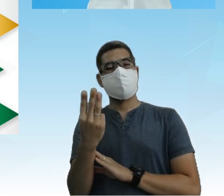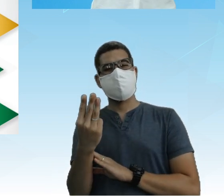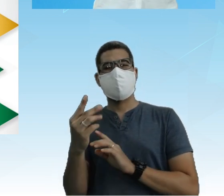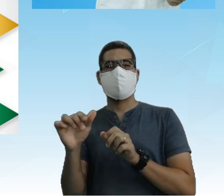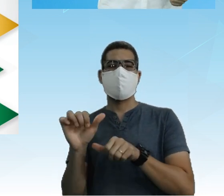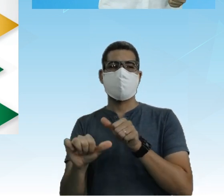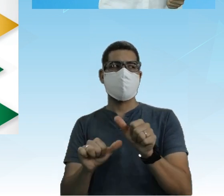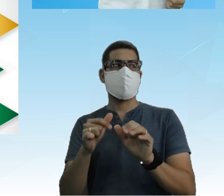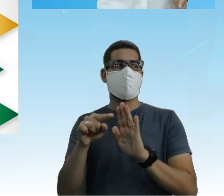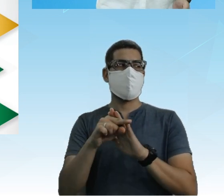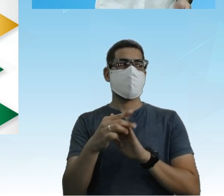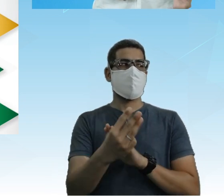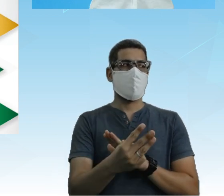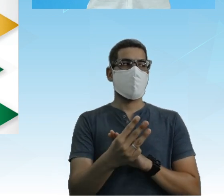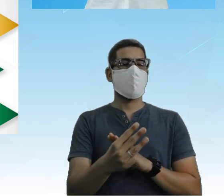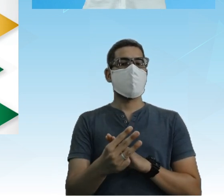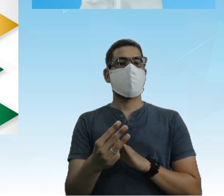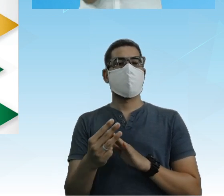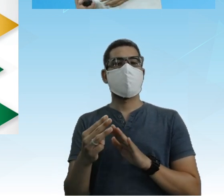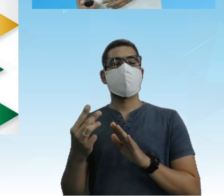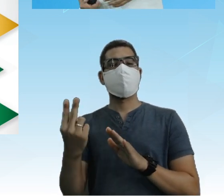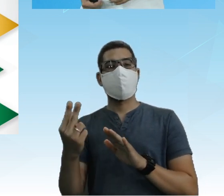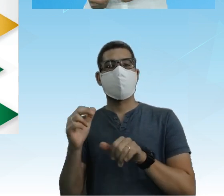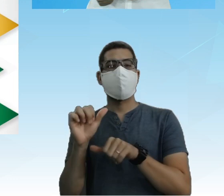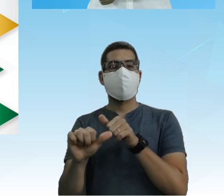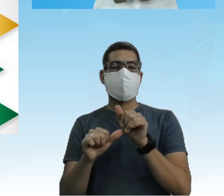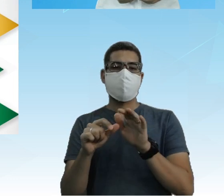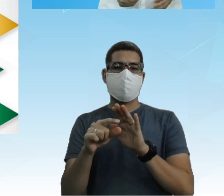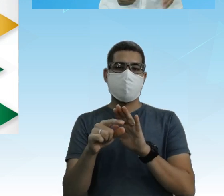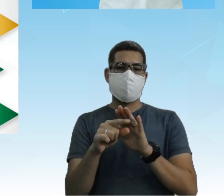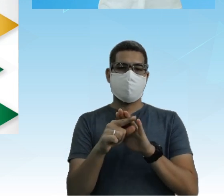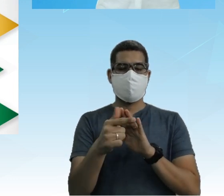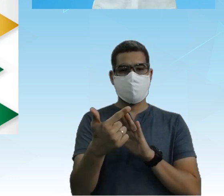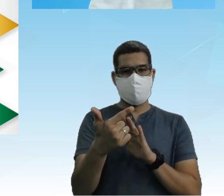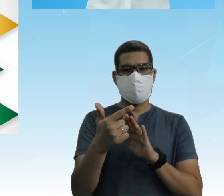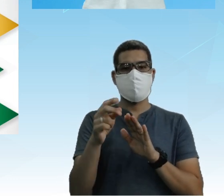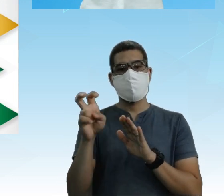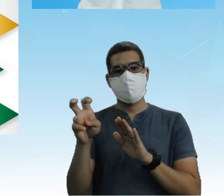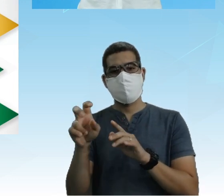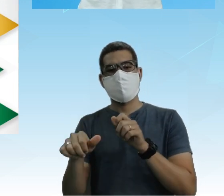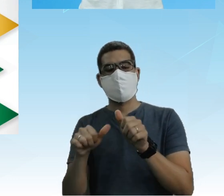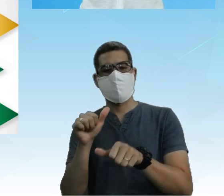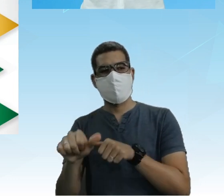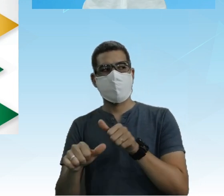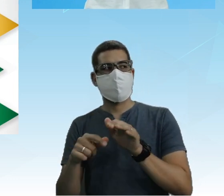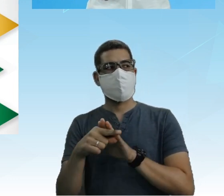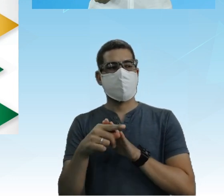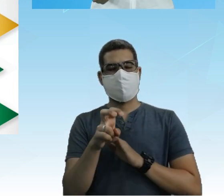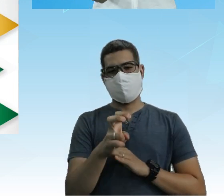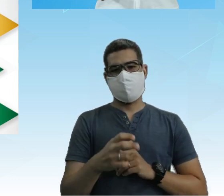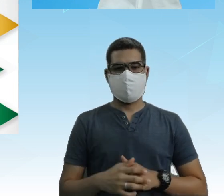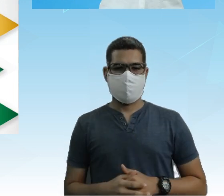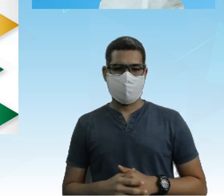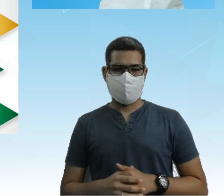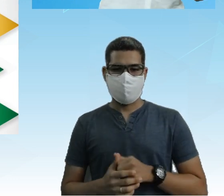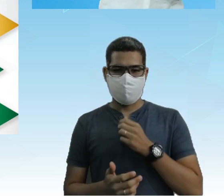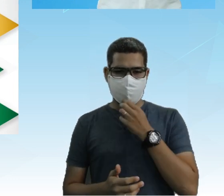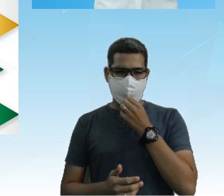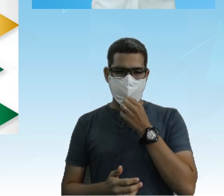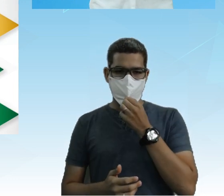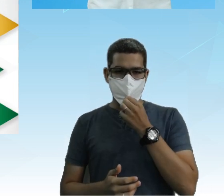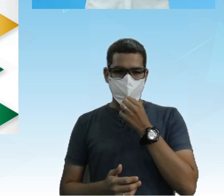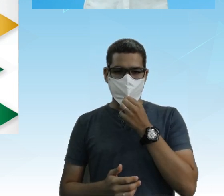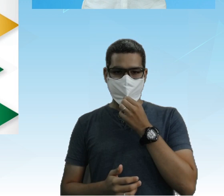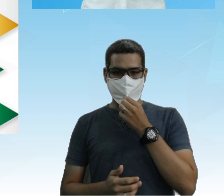Era 2 Ficou menos 2 Era 5 E ficou menos 5 E observe que o triângulo Também Muda de